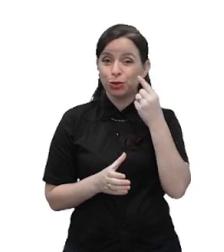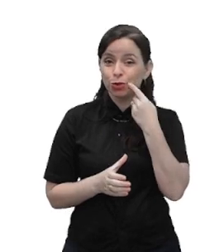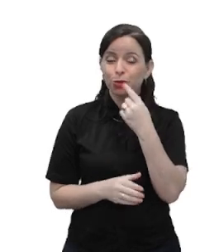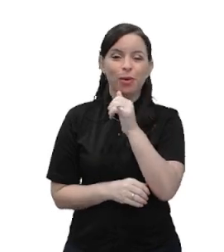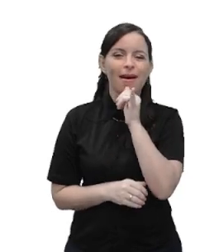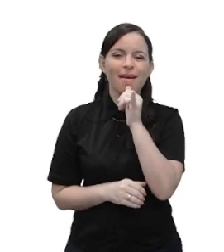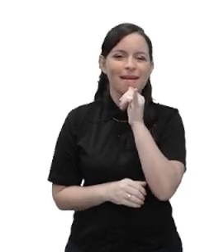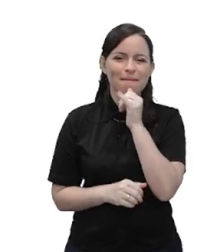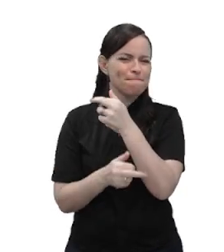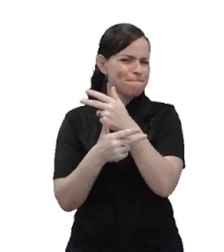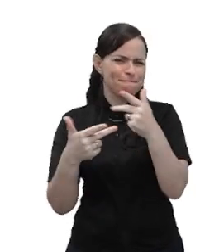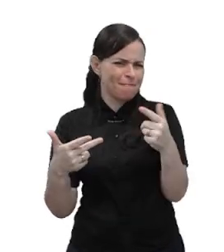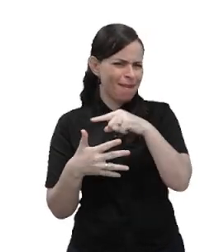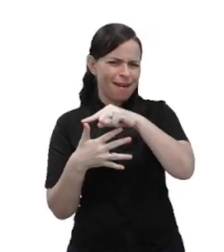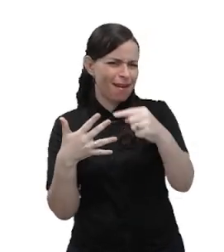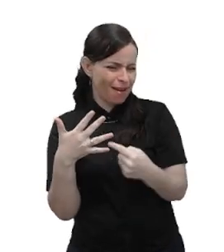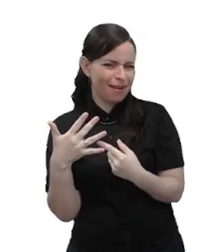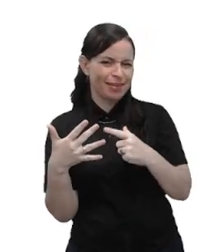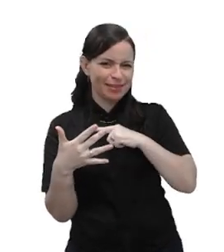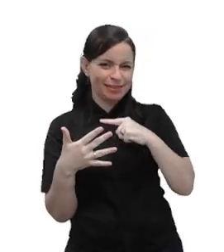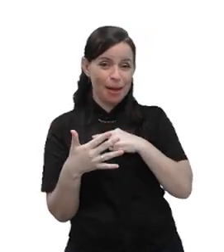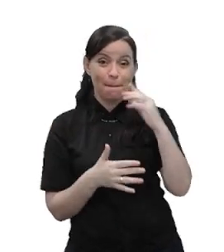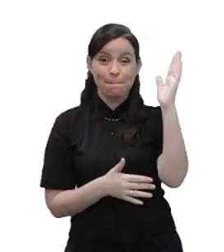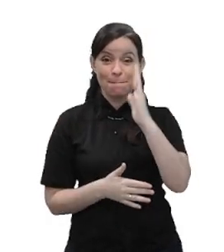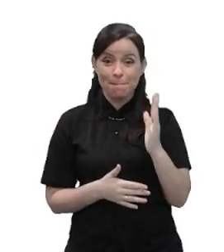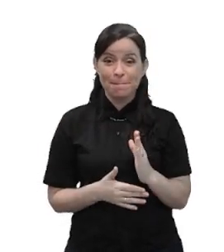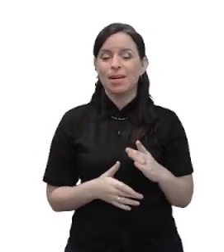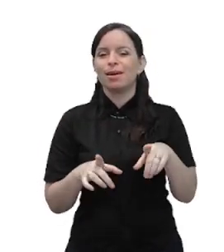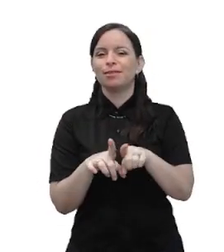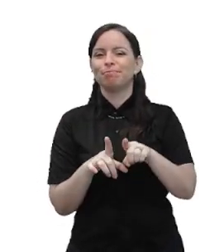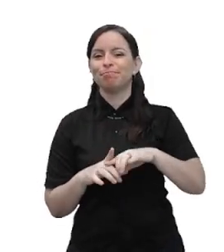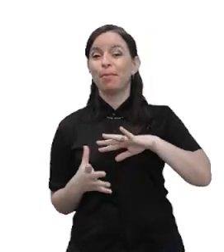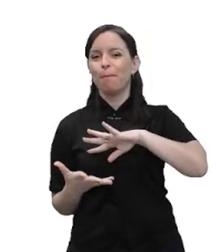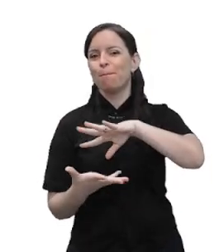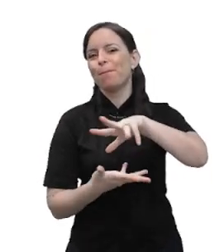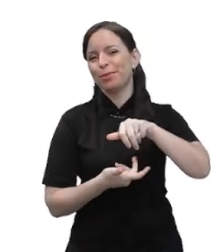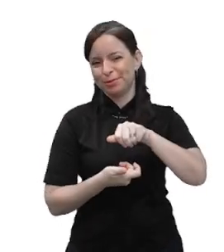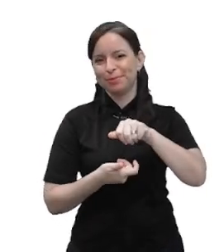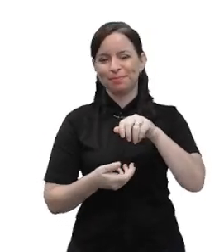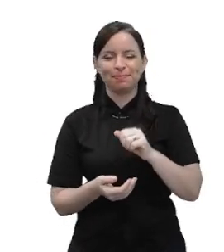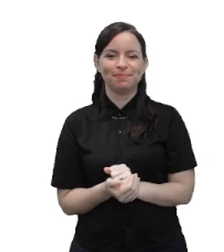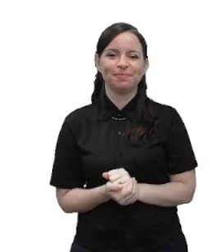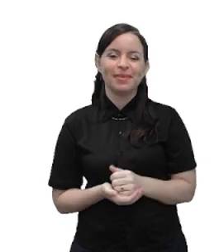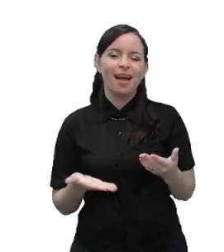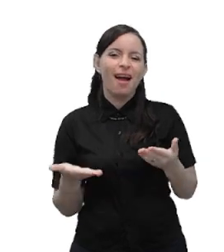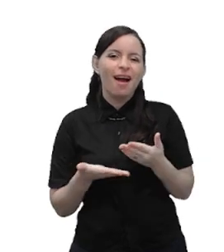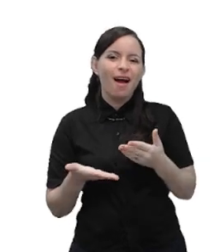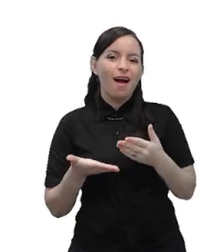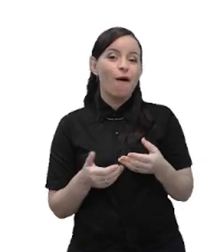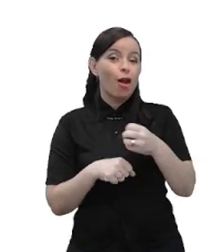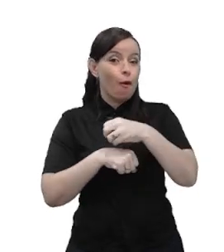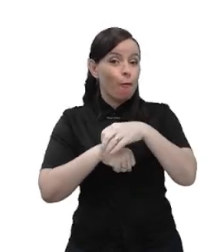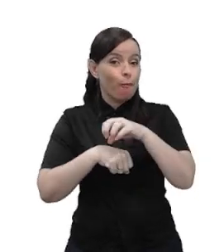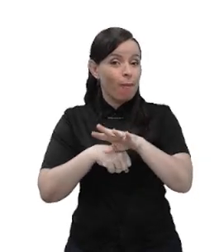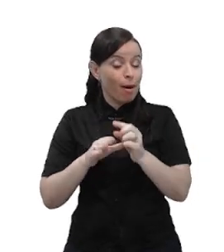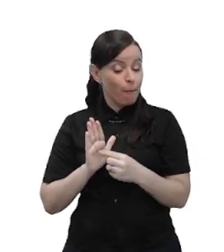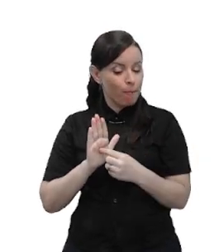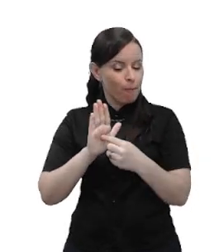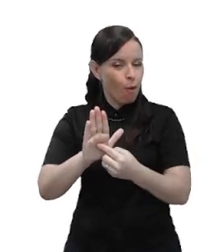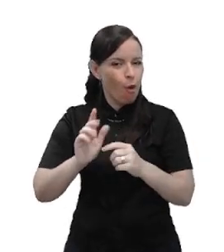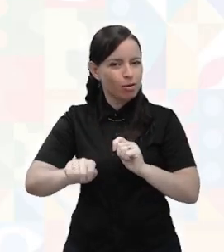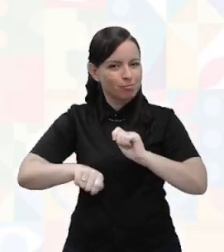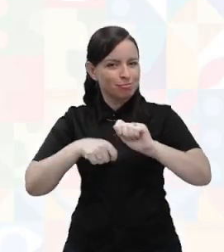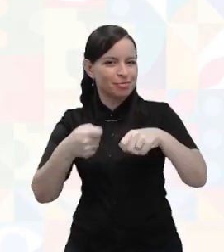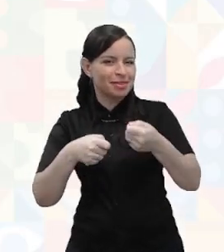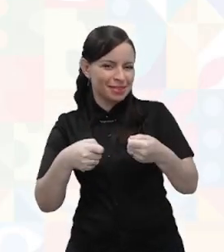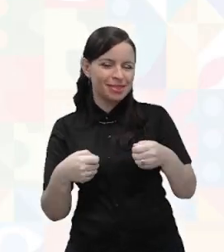exemplos, tanto a nível de Brasil, como a nível de mundo. Vamos fazer o seguinte? Vou compartilhar junto com você alguns dos sinais dessas